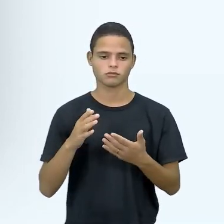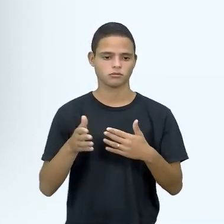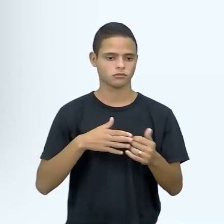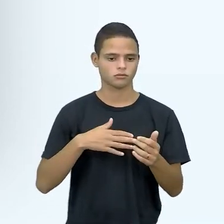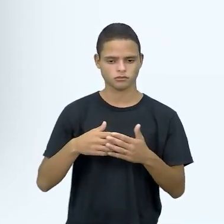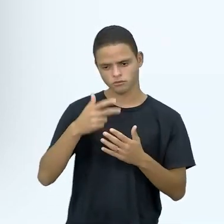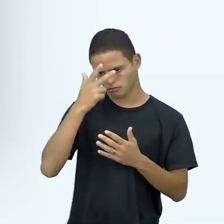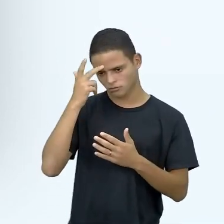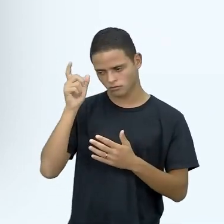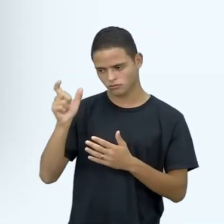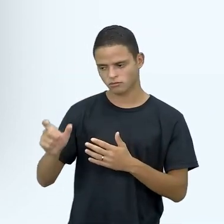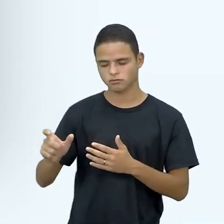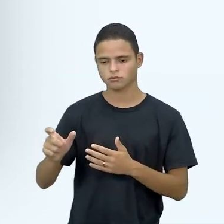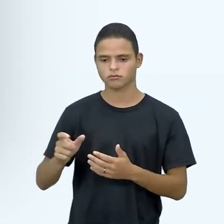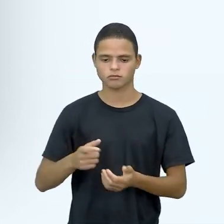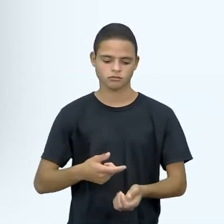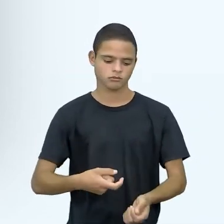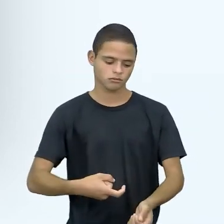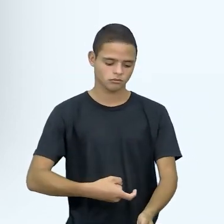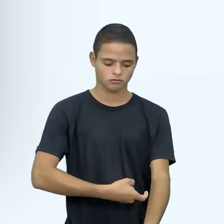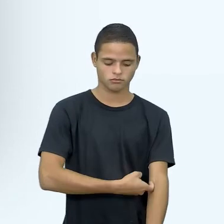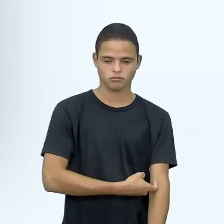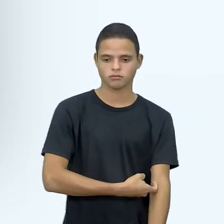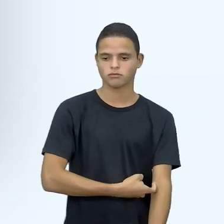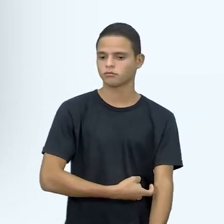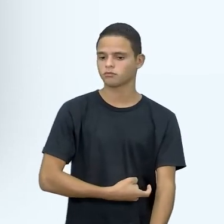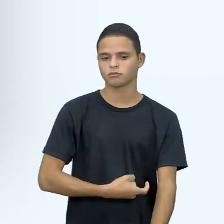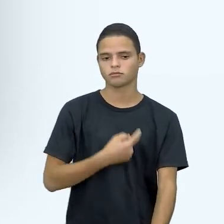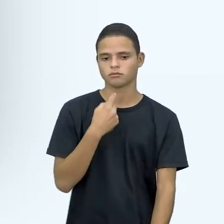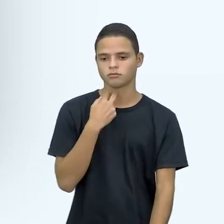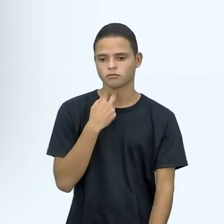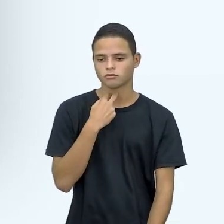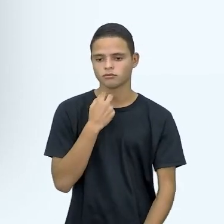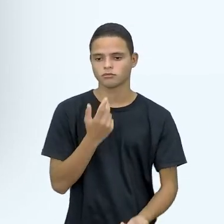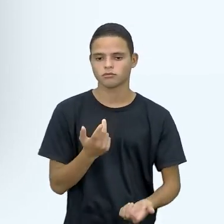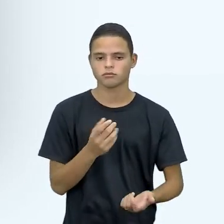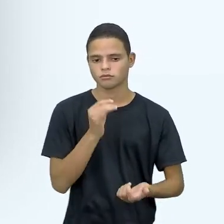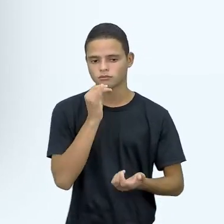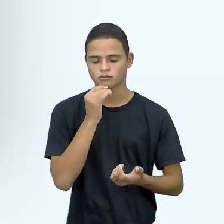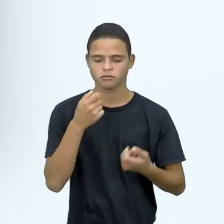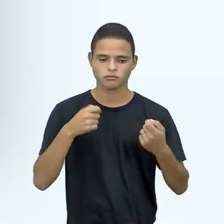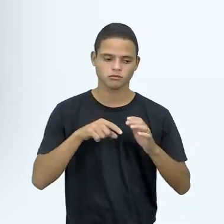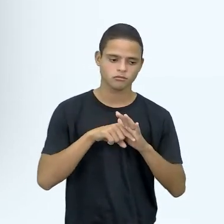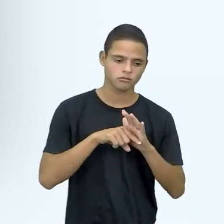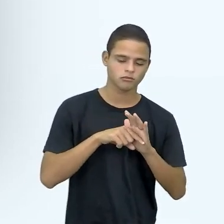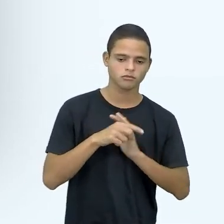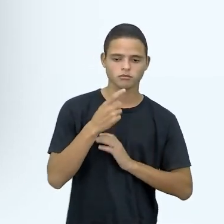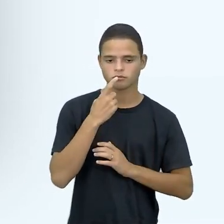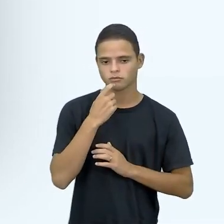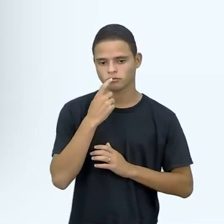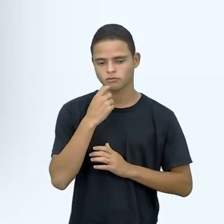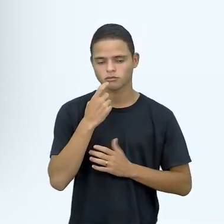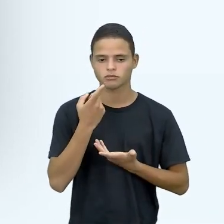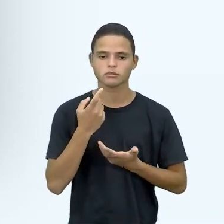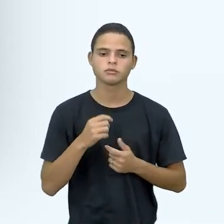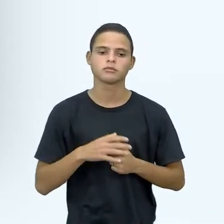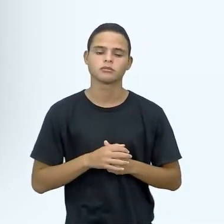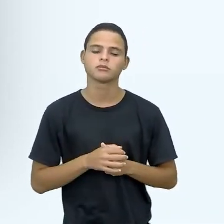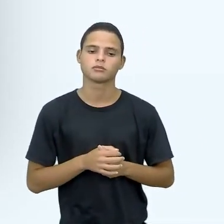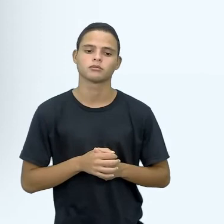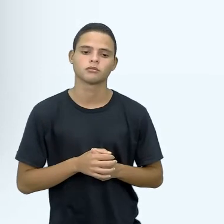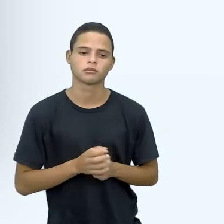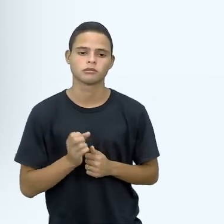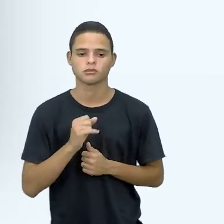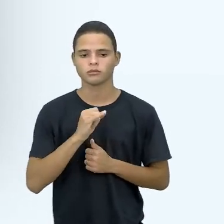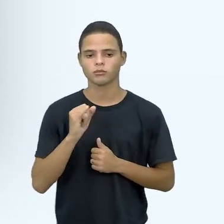doar, né, por isso antes de faz um exame médico, né, um exame de sangue, um hemograma, né, embora tenha baixas hemoglobinas,